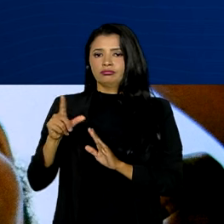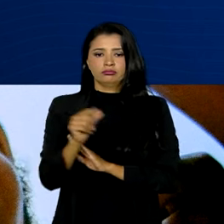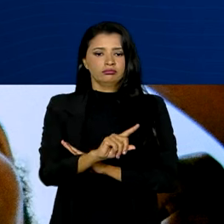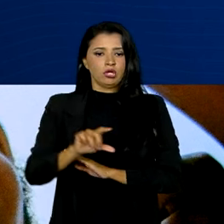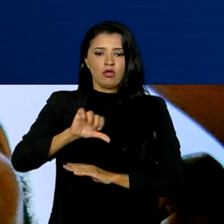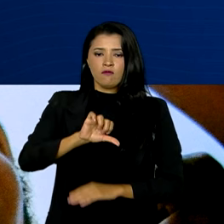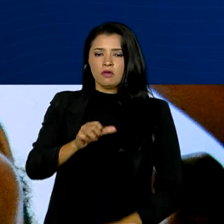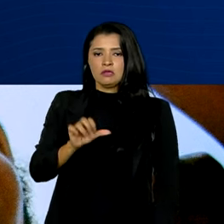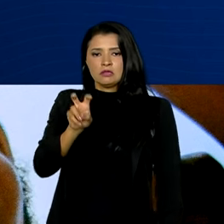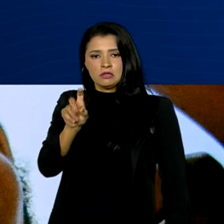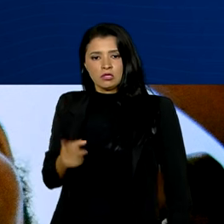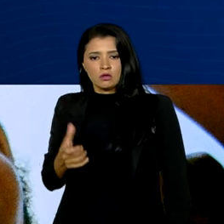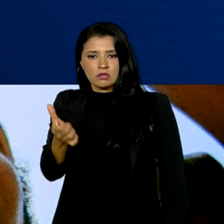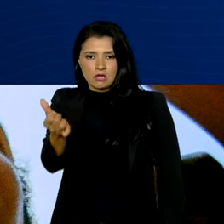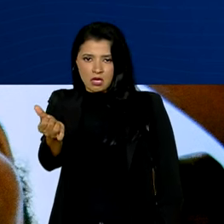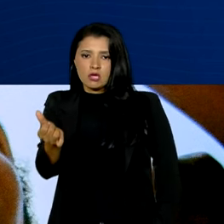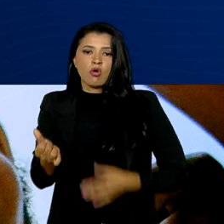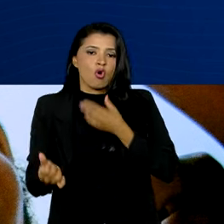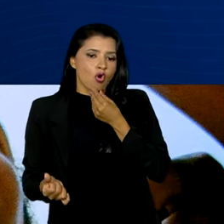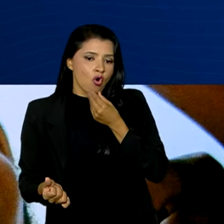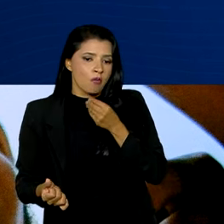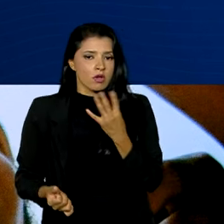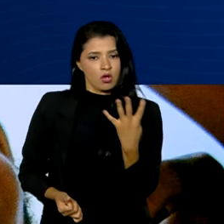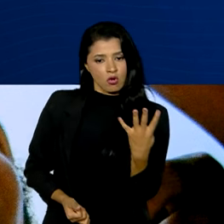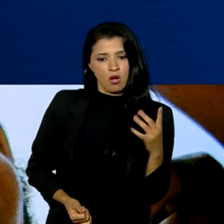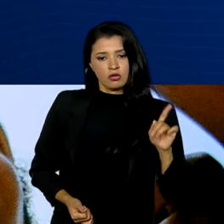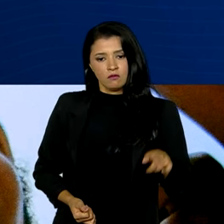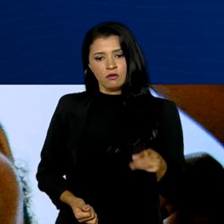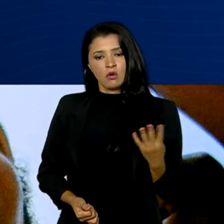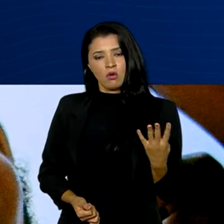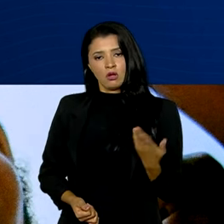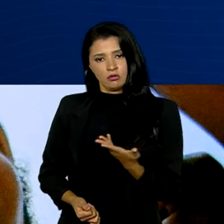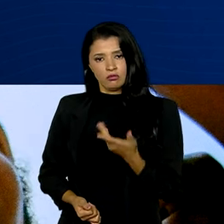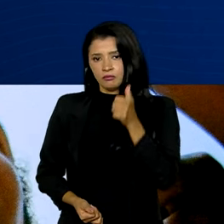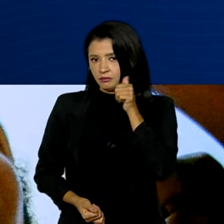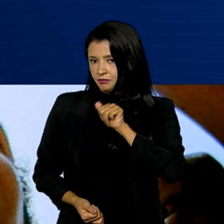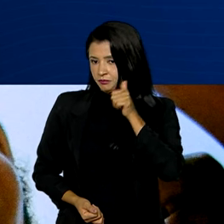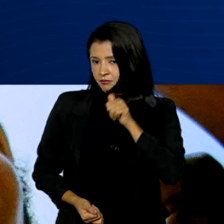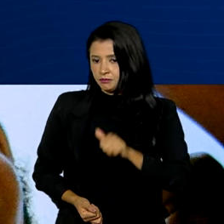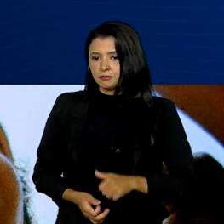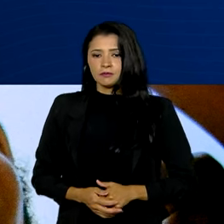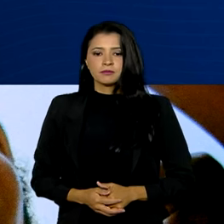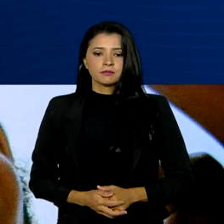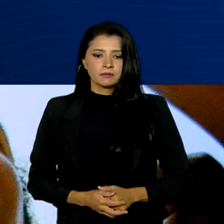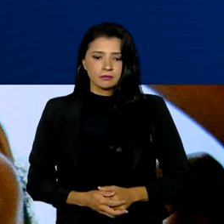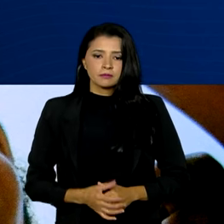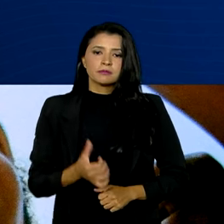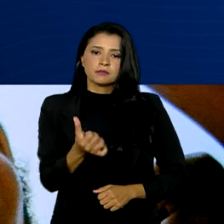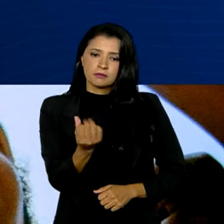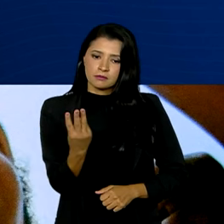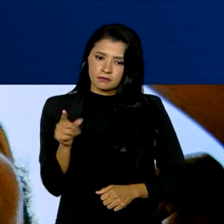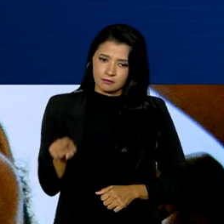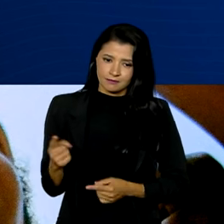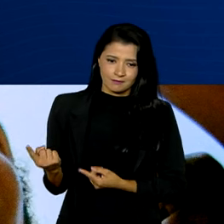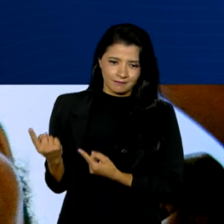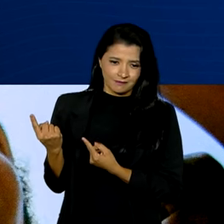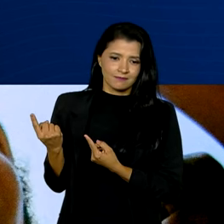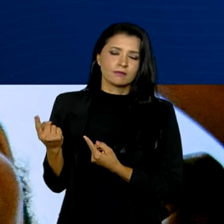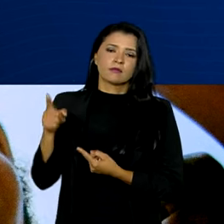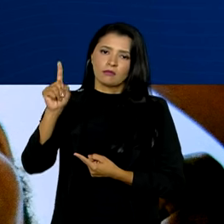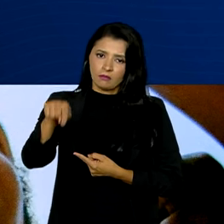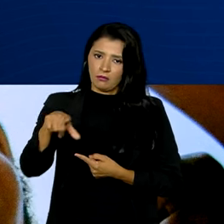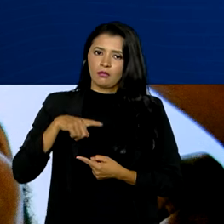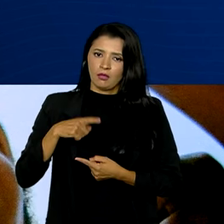% eram do sexo masculino e 4,4% do sexo feminino. 63,8%